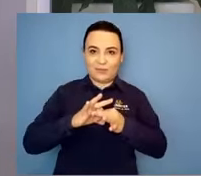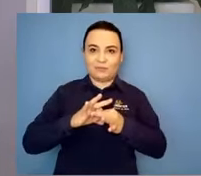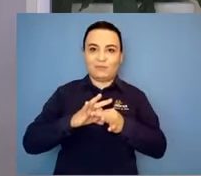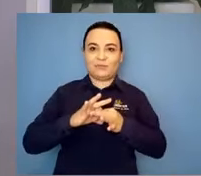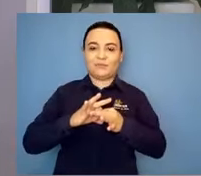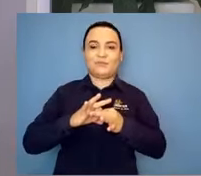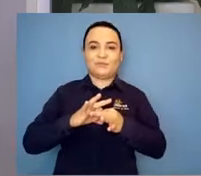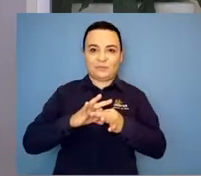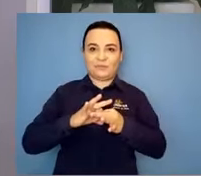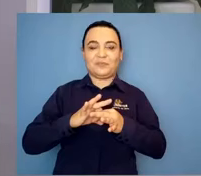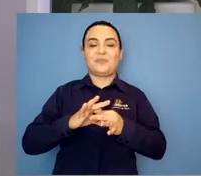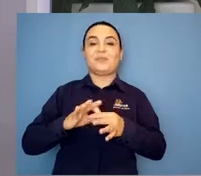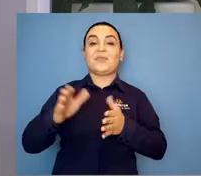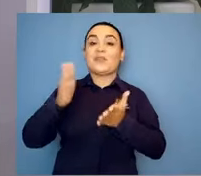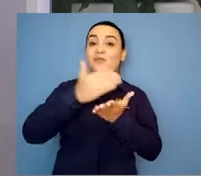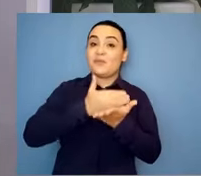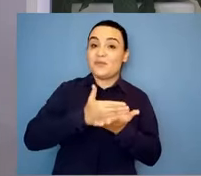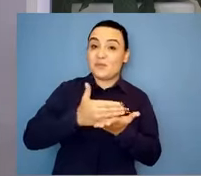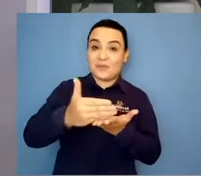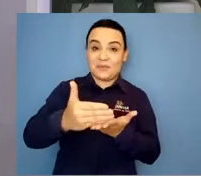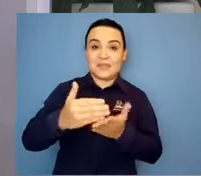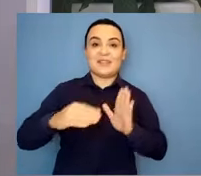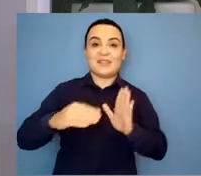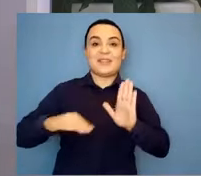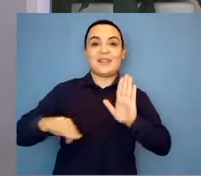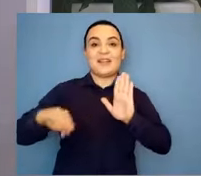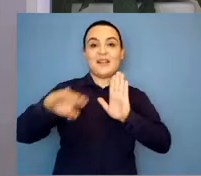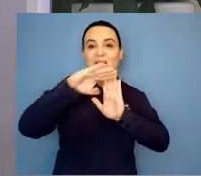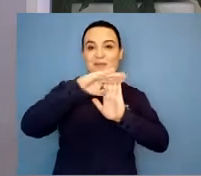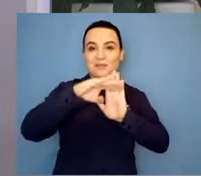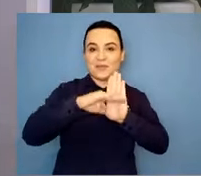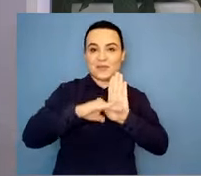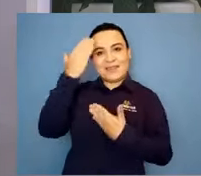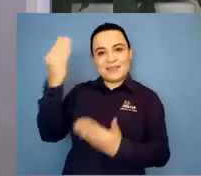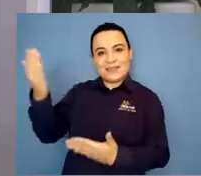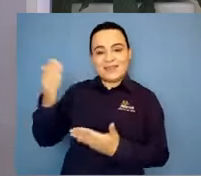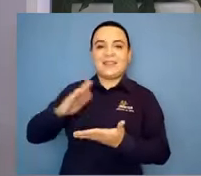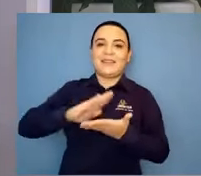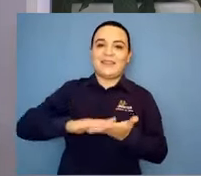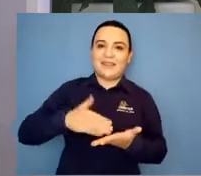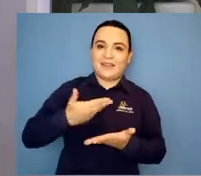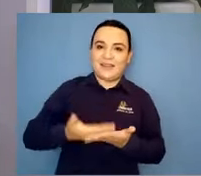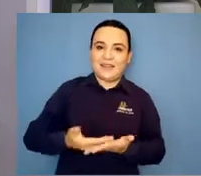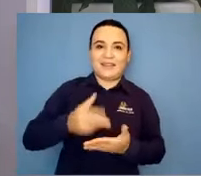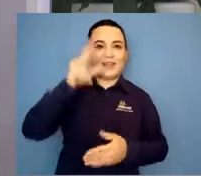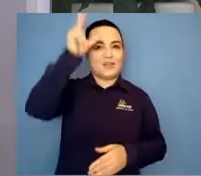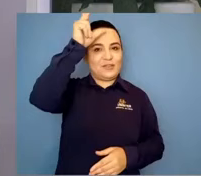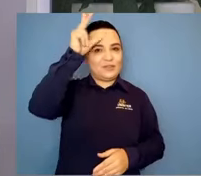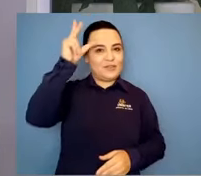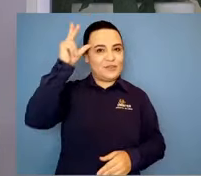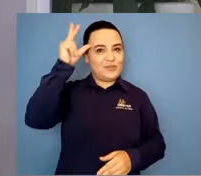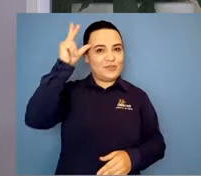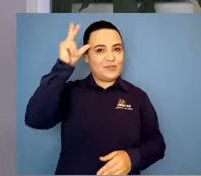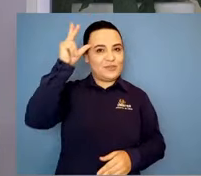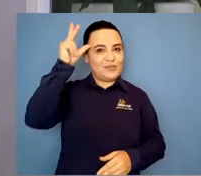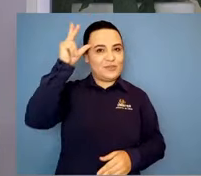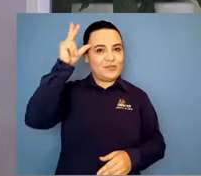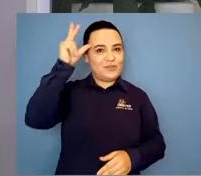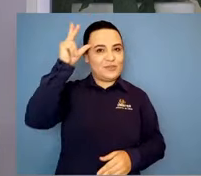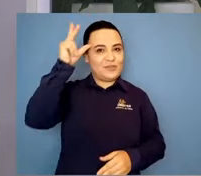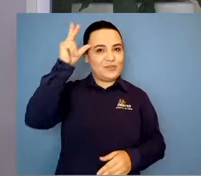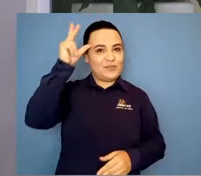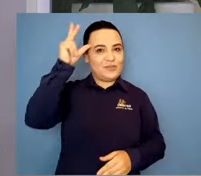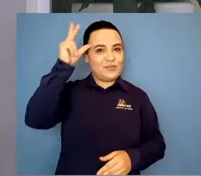o nosso programa agradecendo a intérprete de Libra, Joseli Rosalina Simões, que fará hoje a